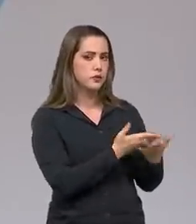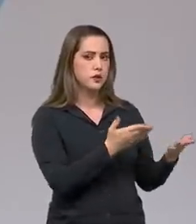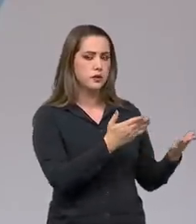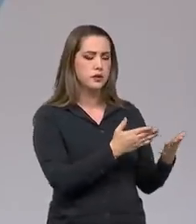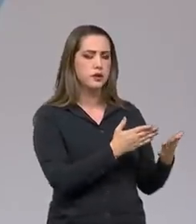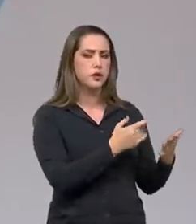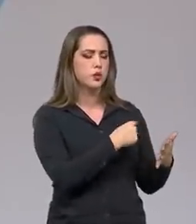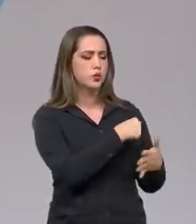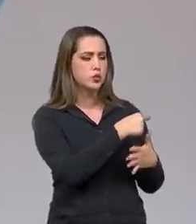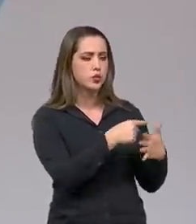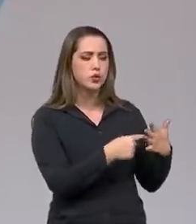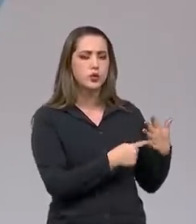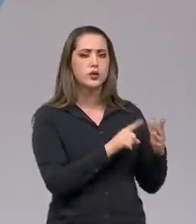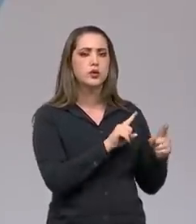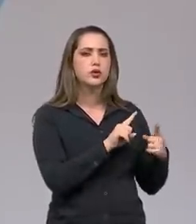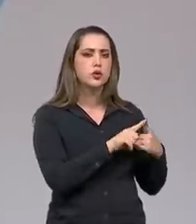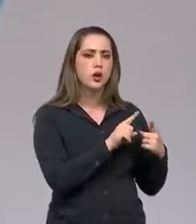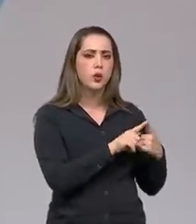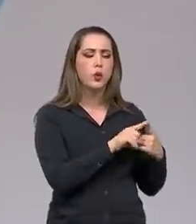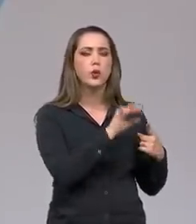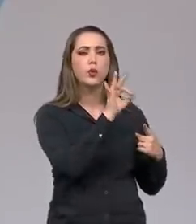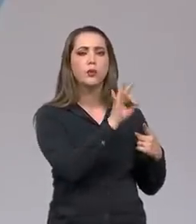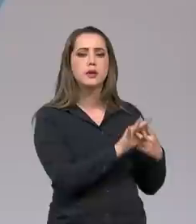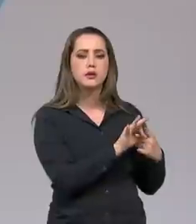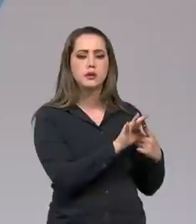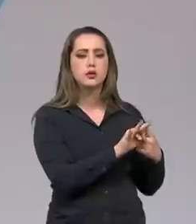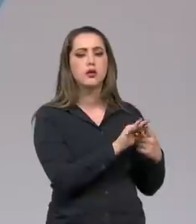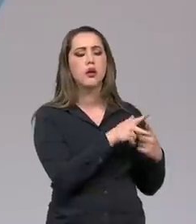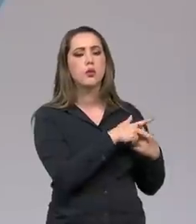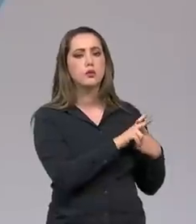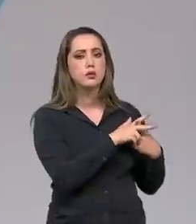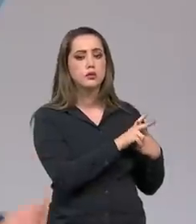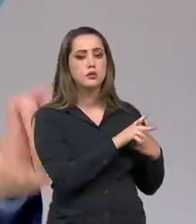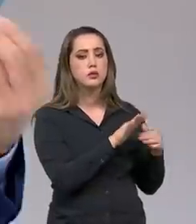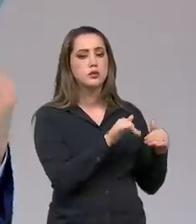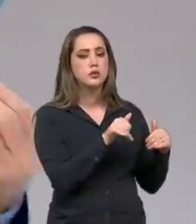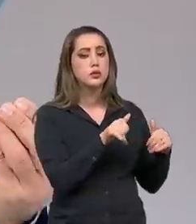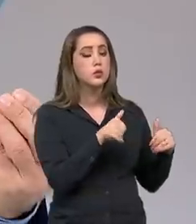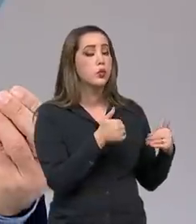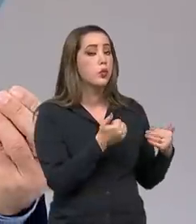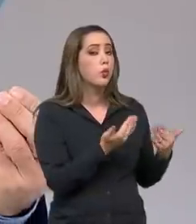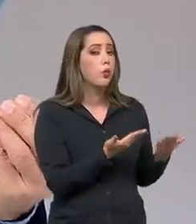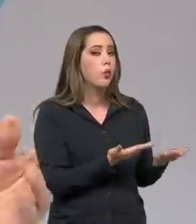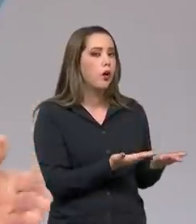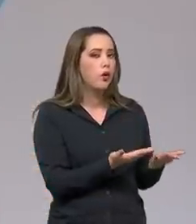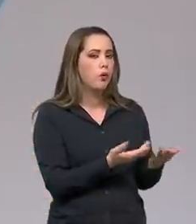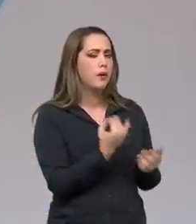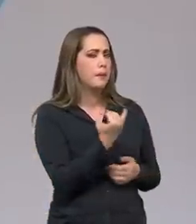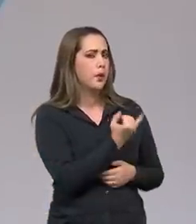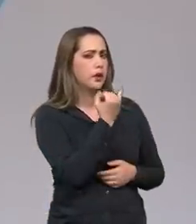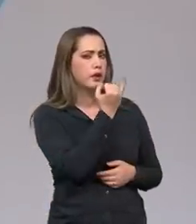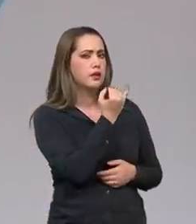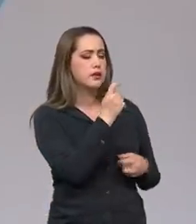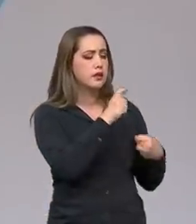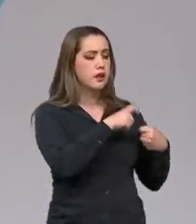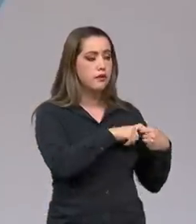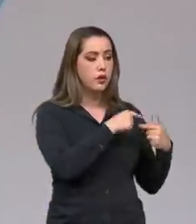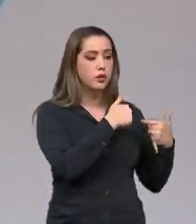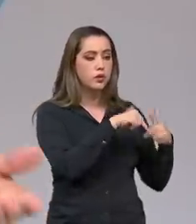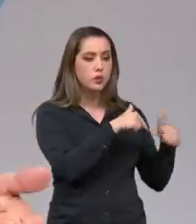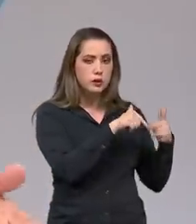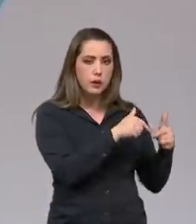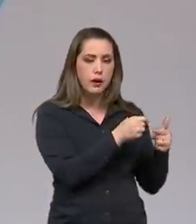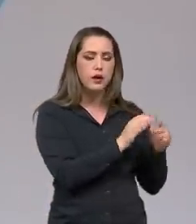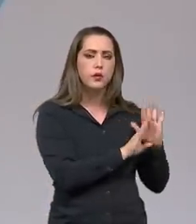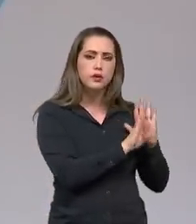embasa as previsões e as revisões também, qual que é o peso da retomada do emprego no país,